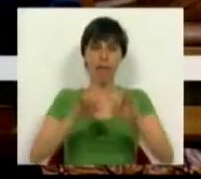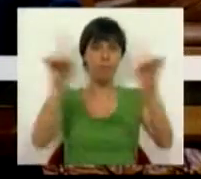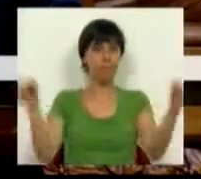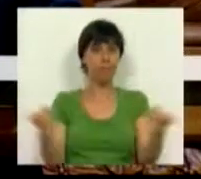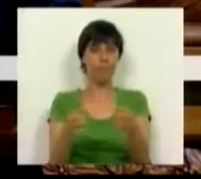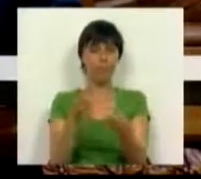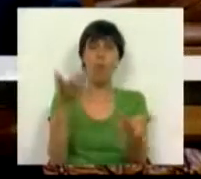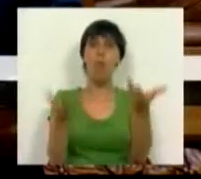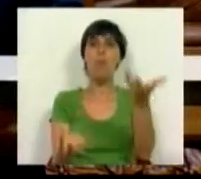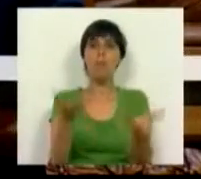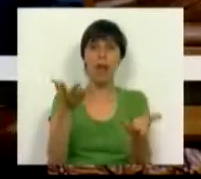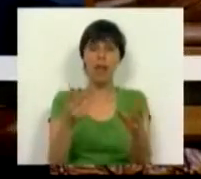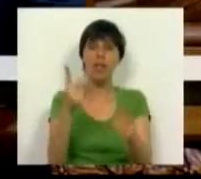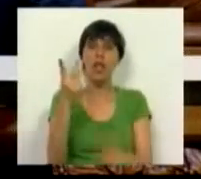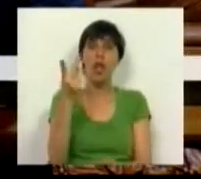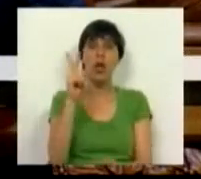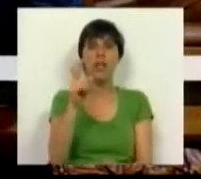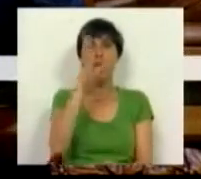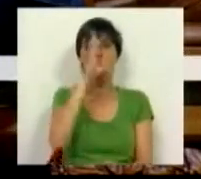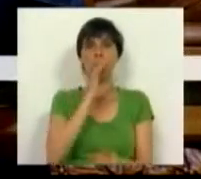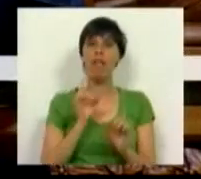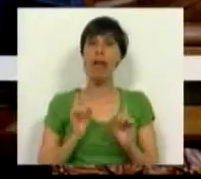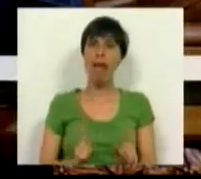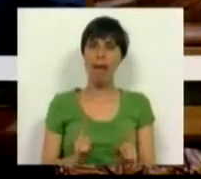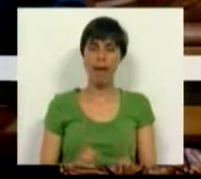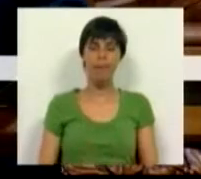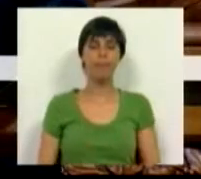síntese, o balanço de dois anos do Governo.